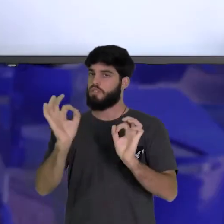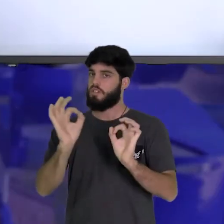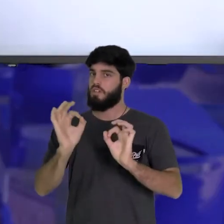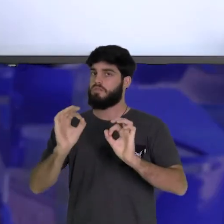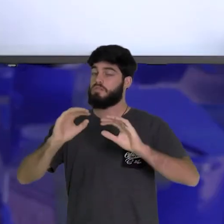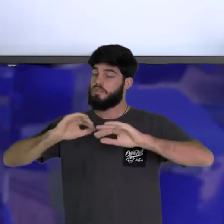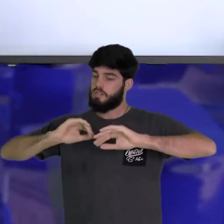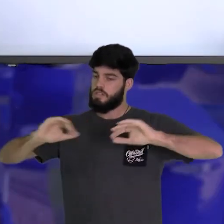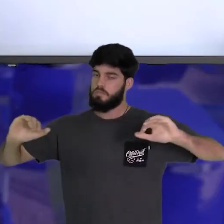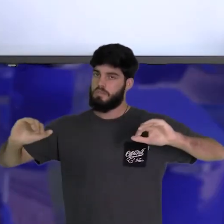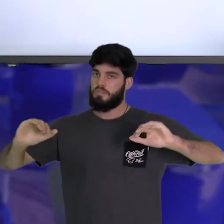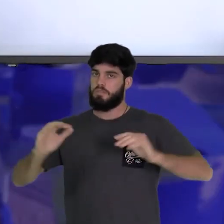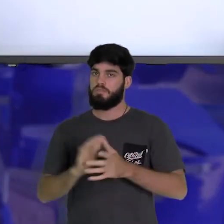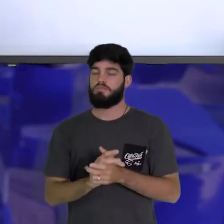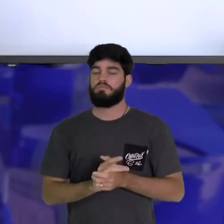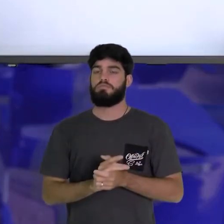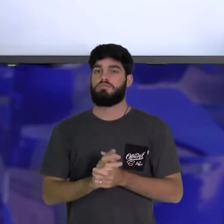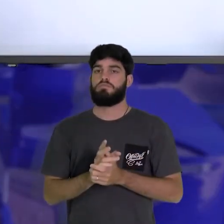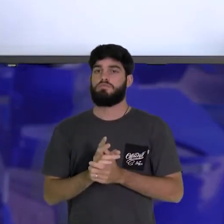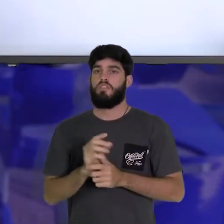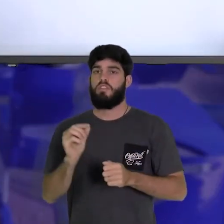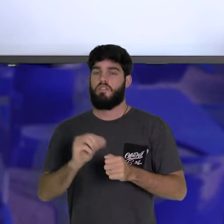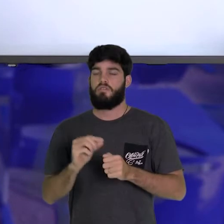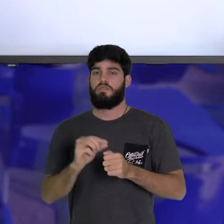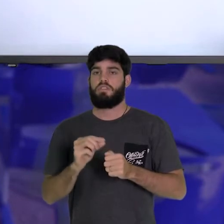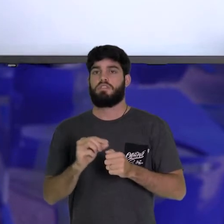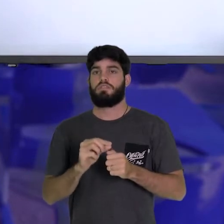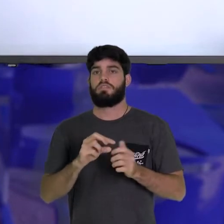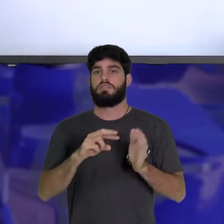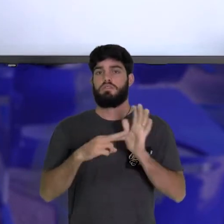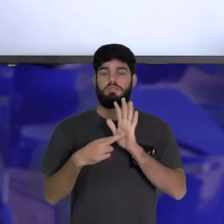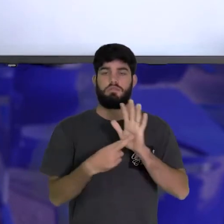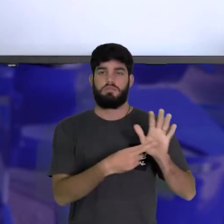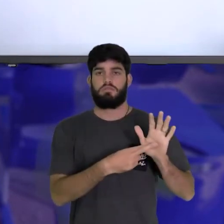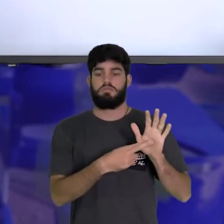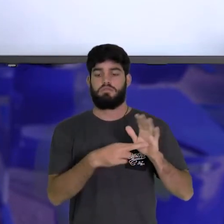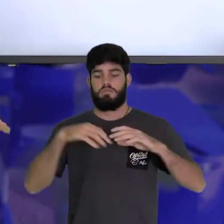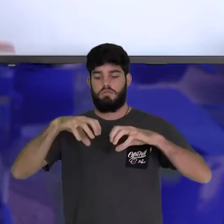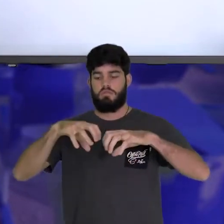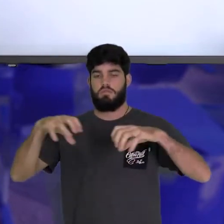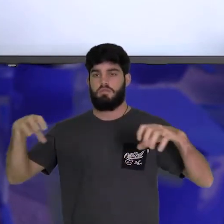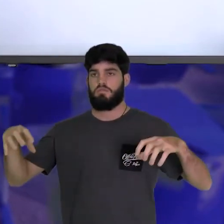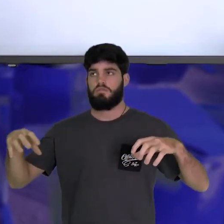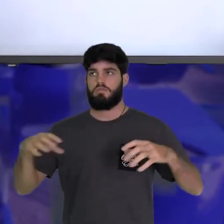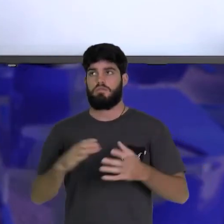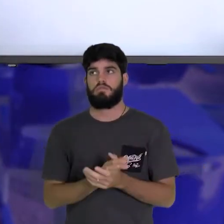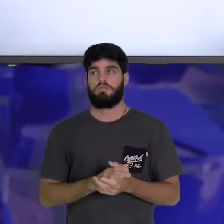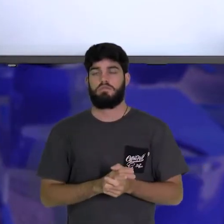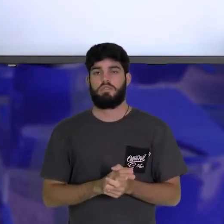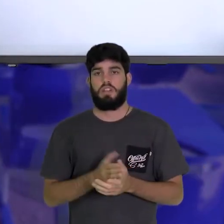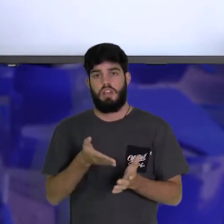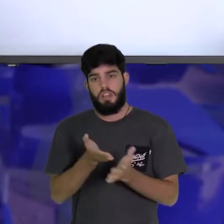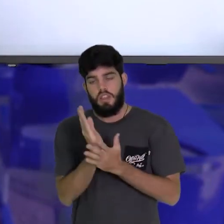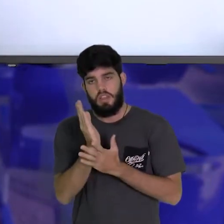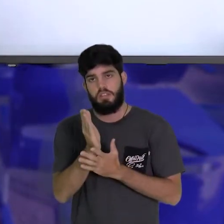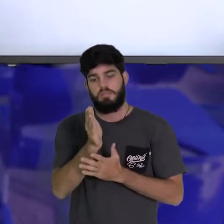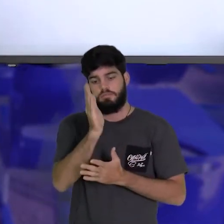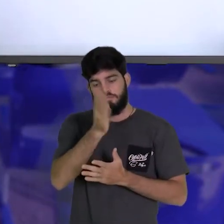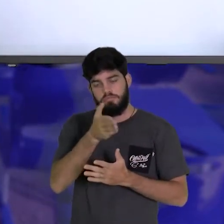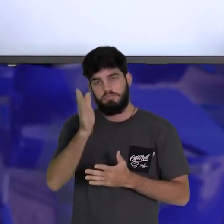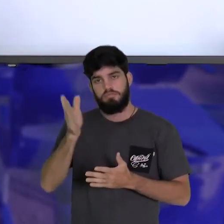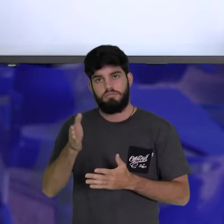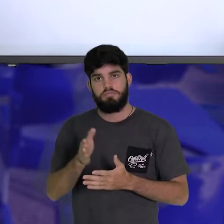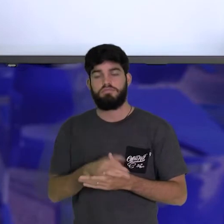separados. A gente faz a representação internacional desta separação por essas duas barras. E